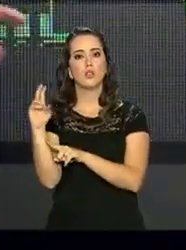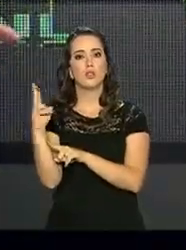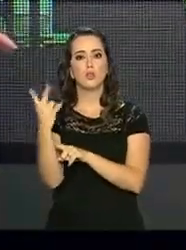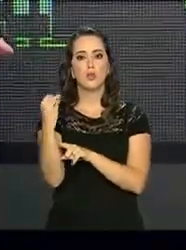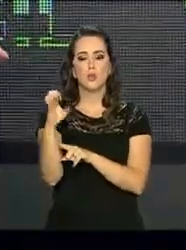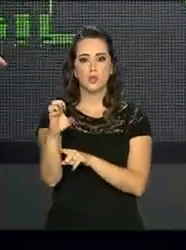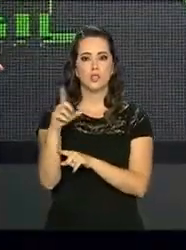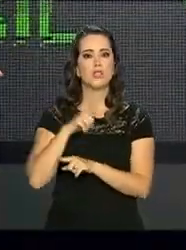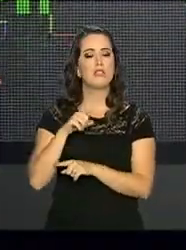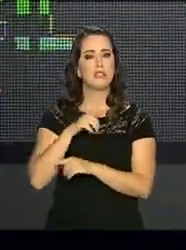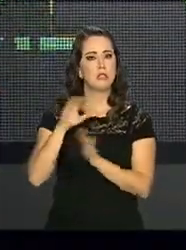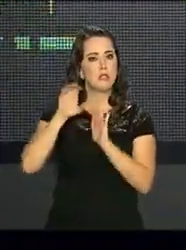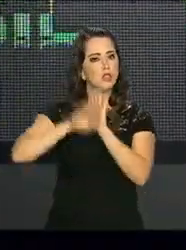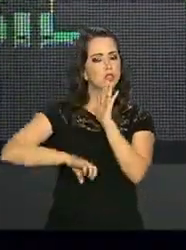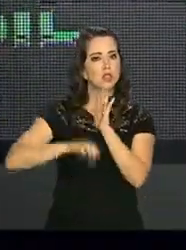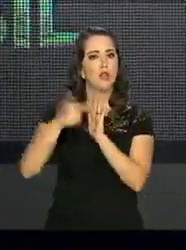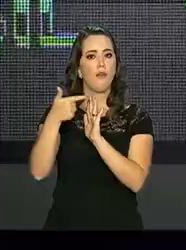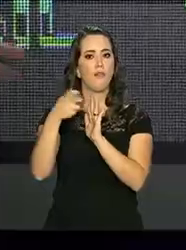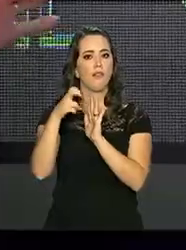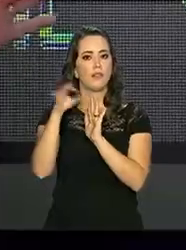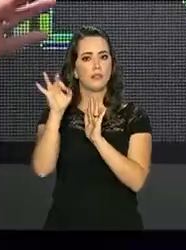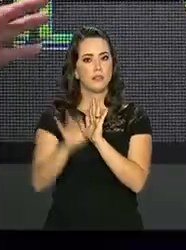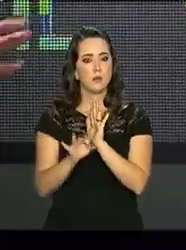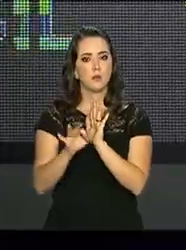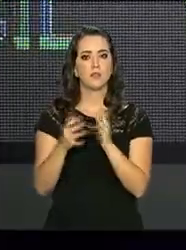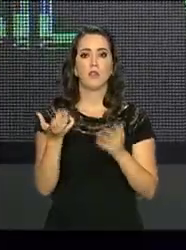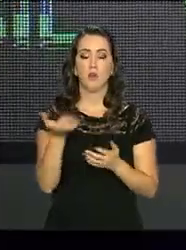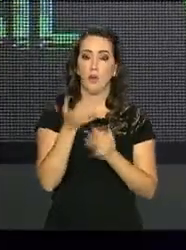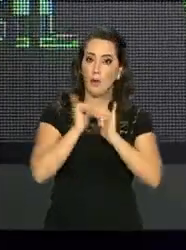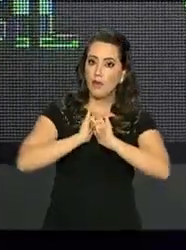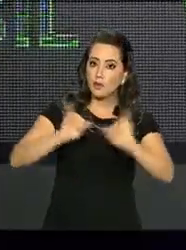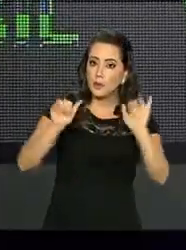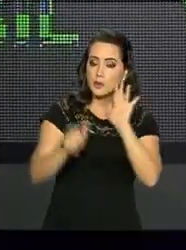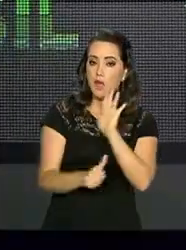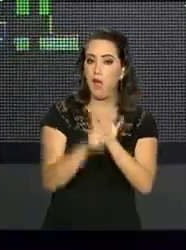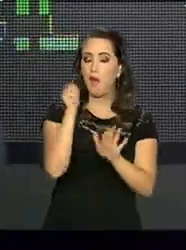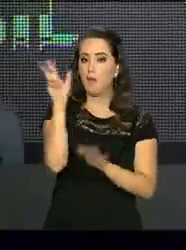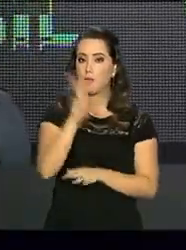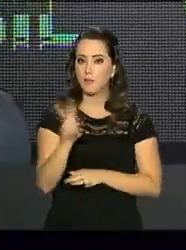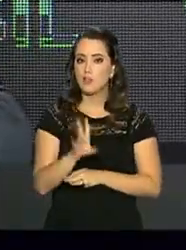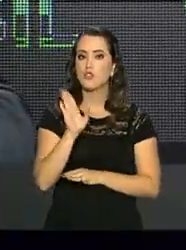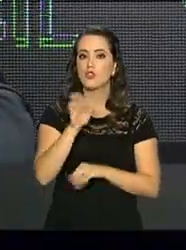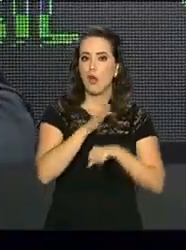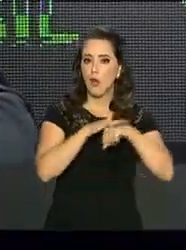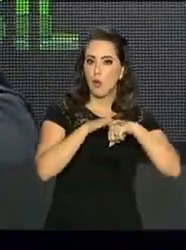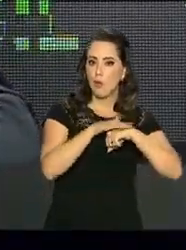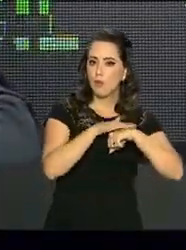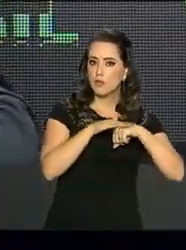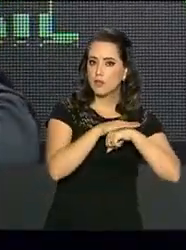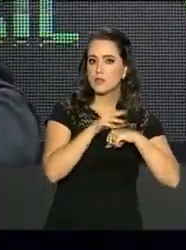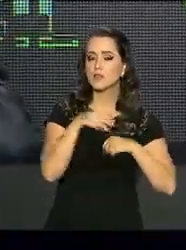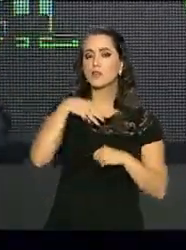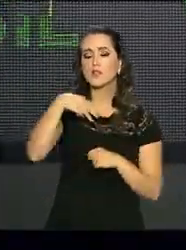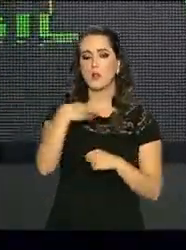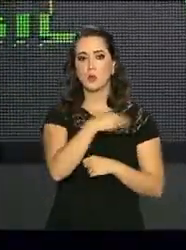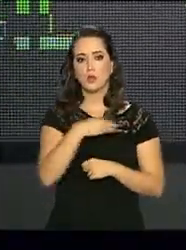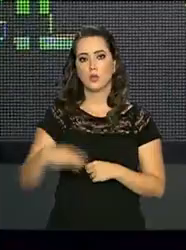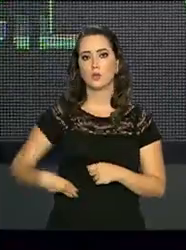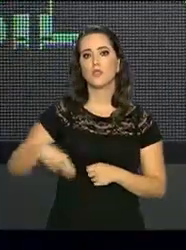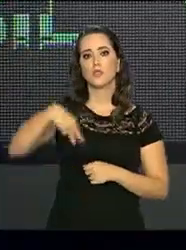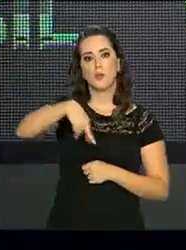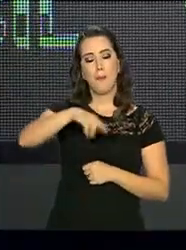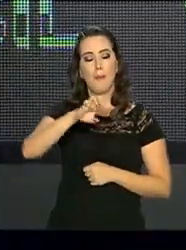há um desconto de 25%. Eu quero anunciar, pela primeira vez, já conversei com o nosso ministro de Relações Exteriores, que eu